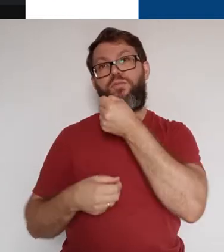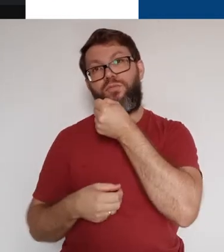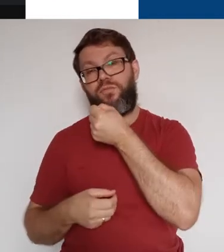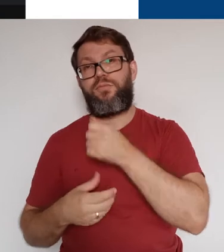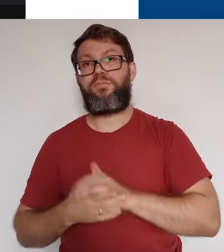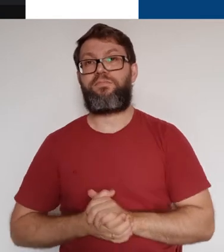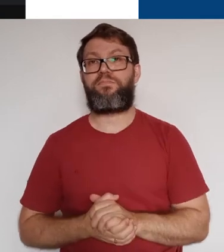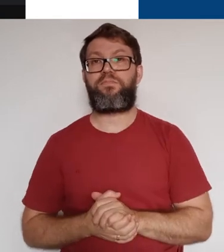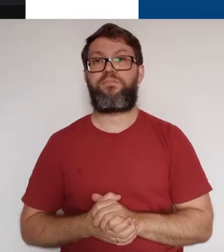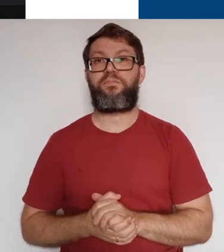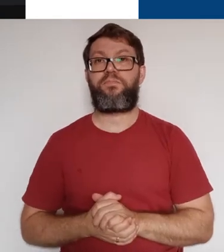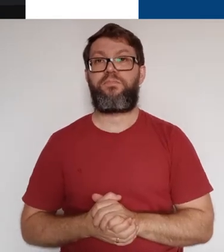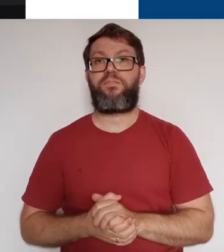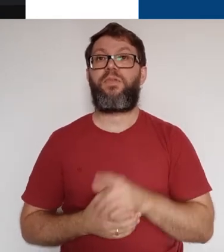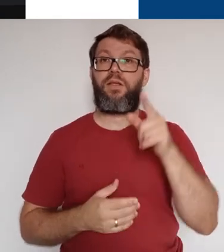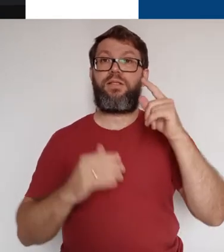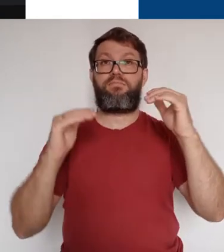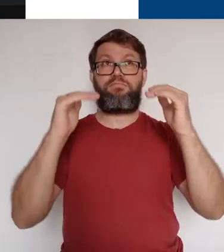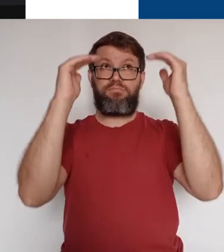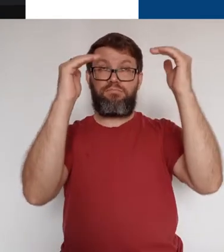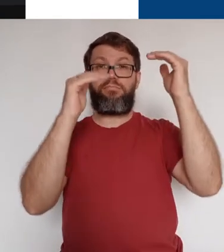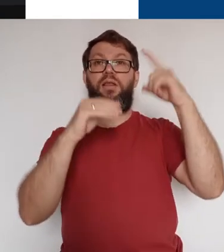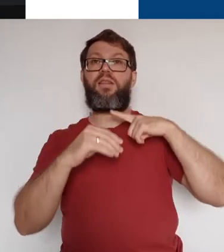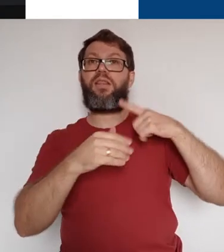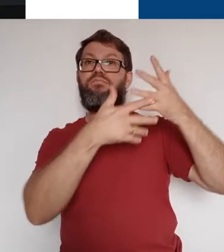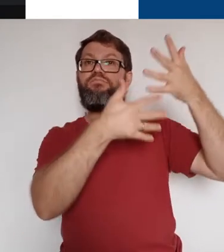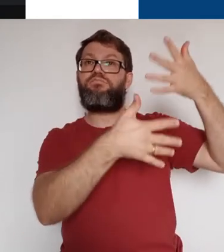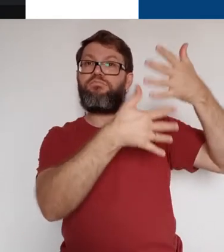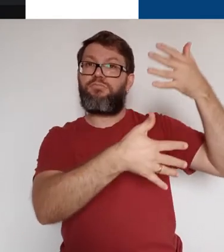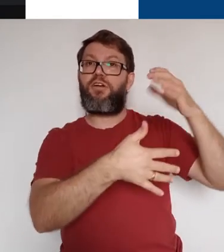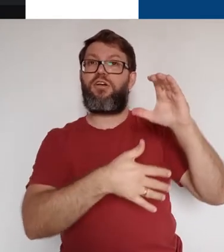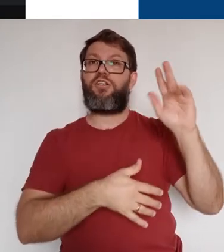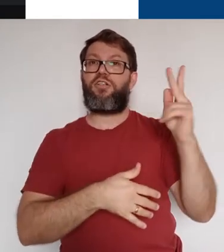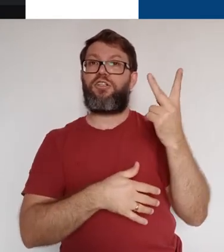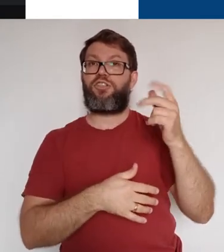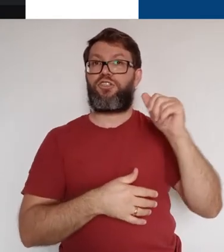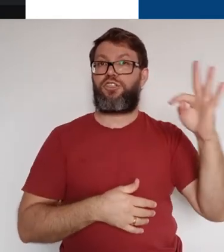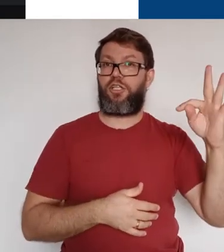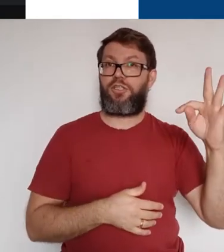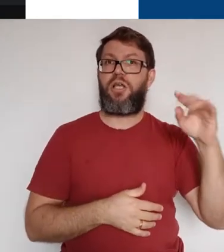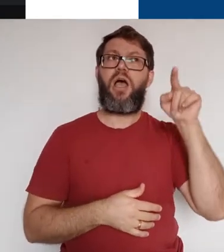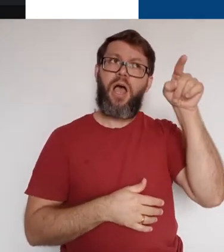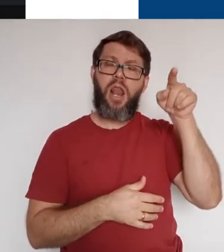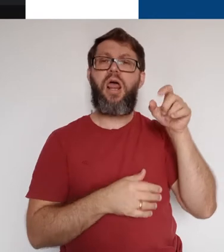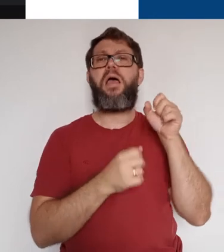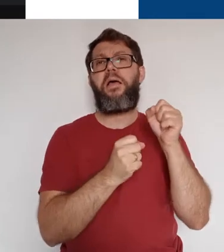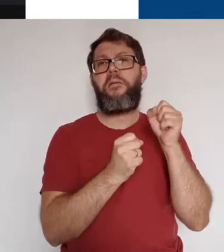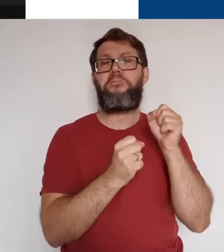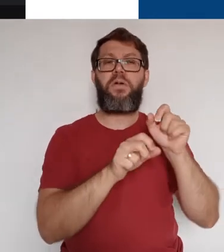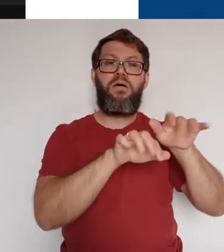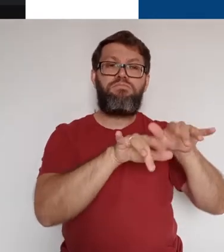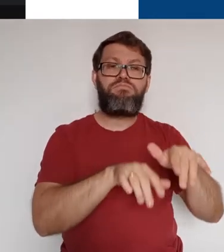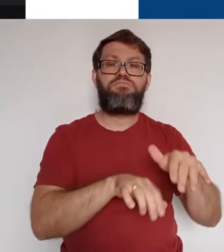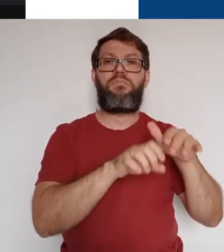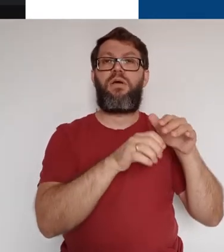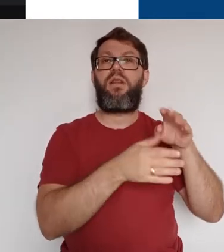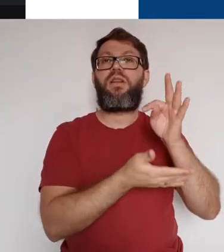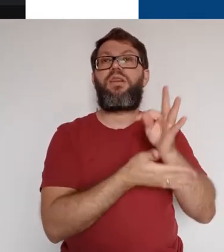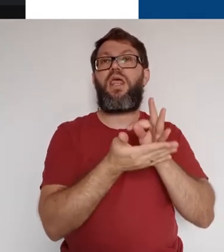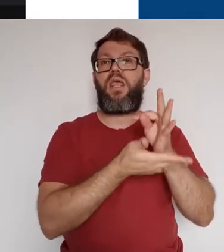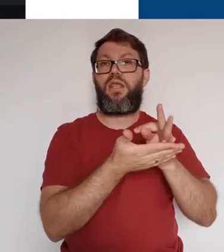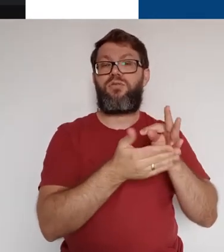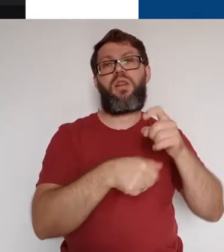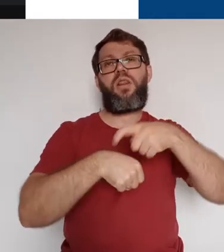participantes, no topo, podemos abrir o bate-papo. Nesse espaço, podemos enviar mensagens de texto durante a